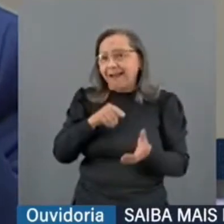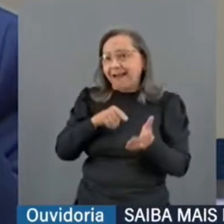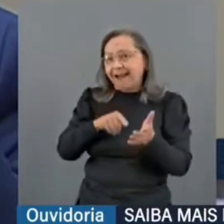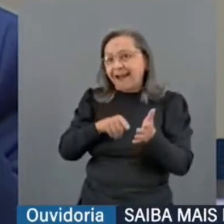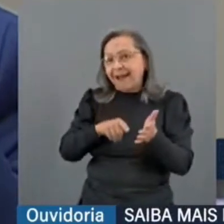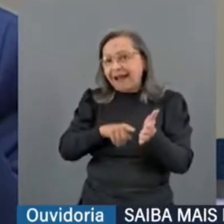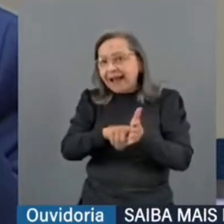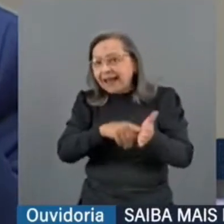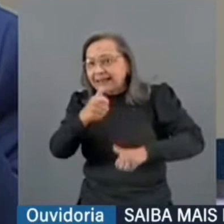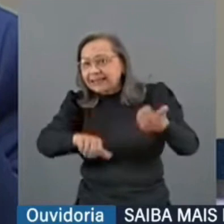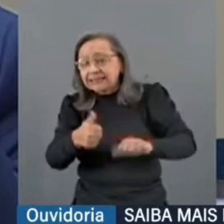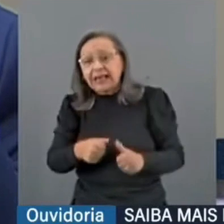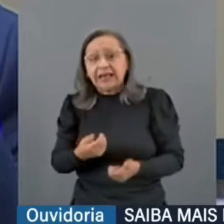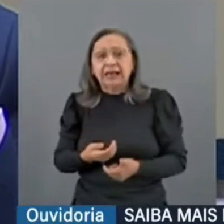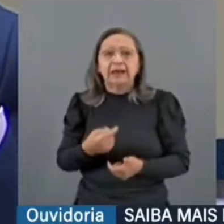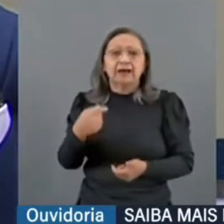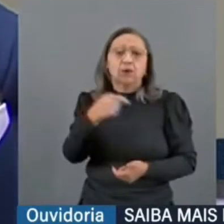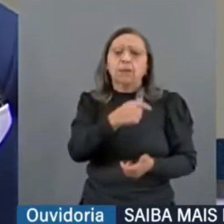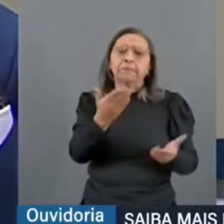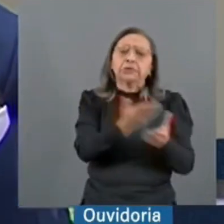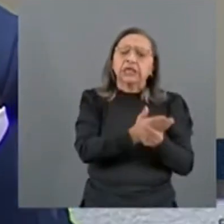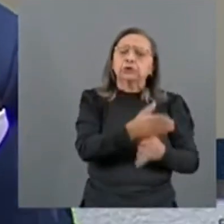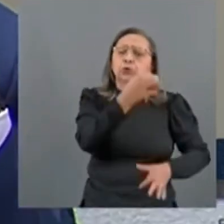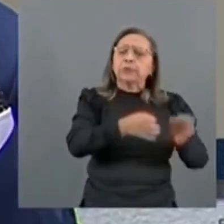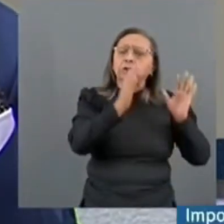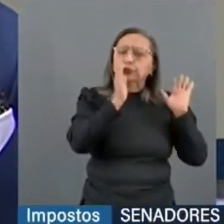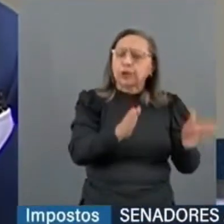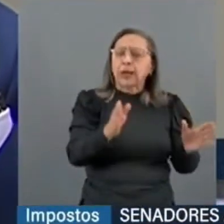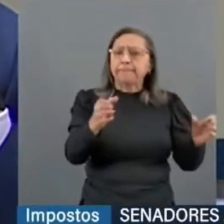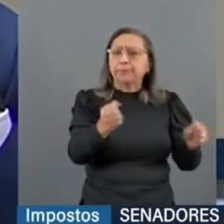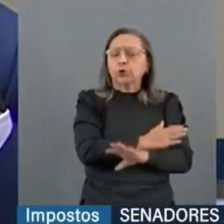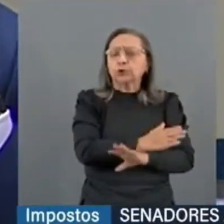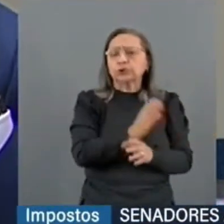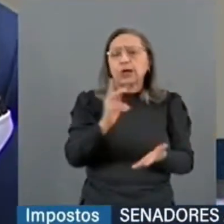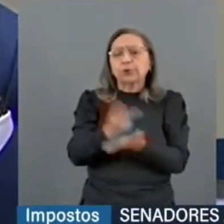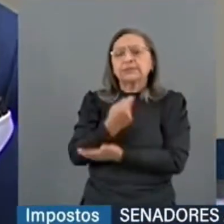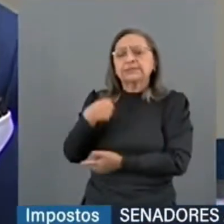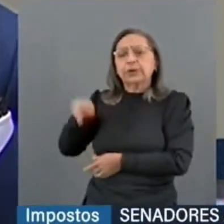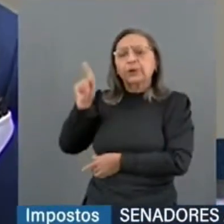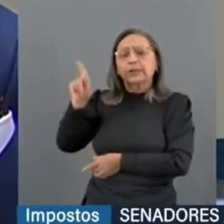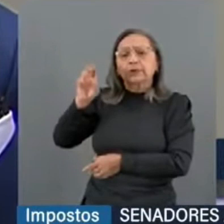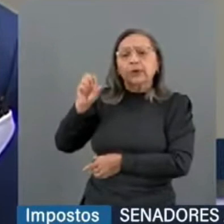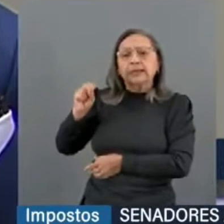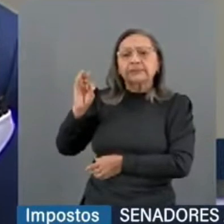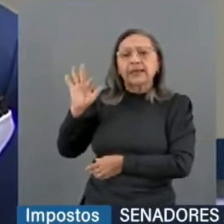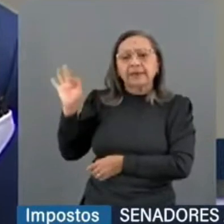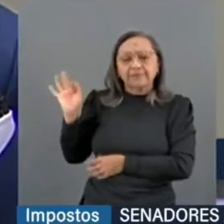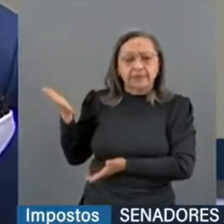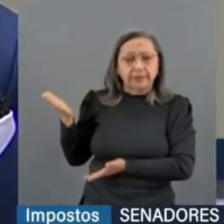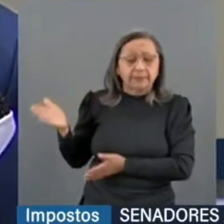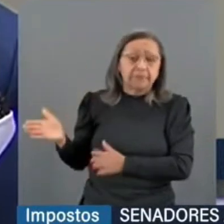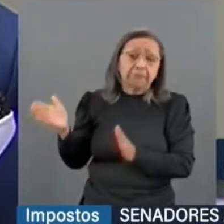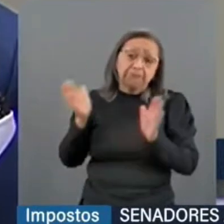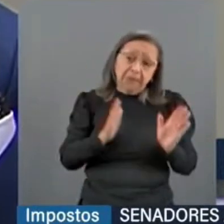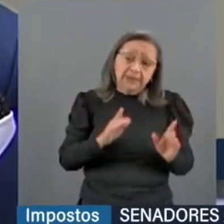um julgamento que já ocorreu no Supremo Tribunal Federal. Por outro